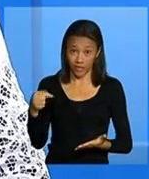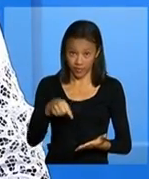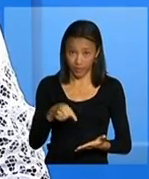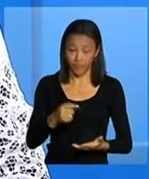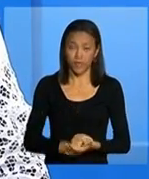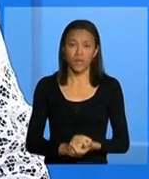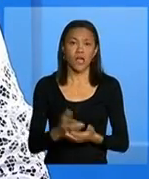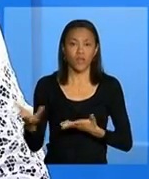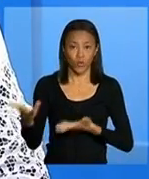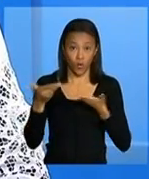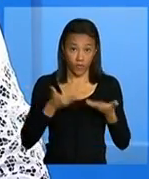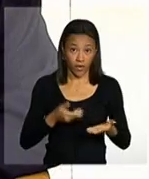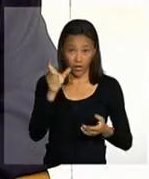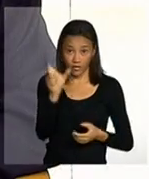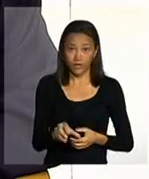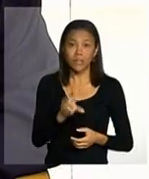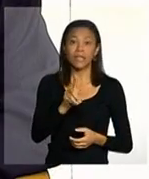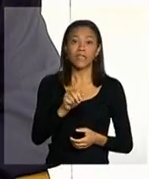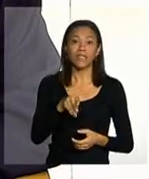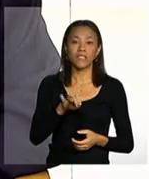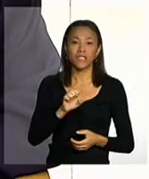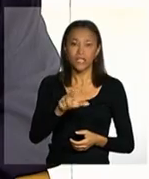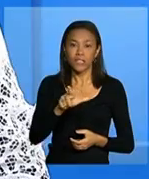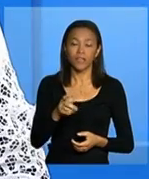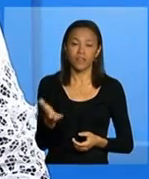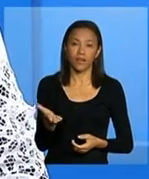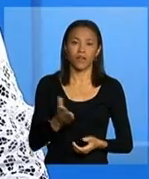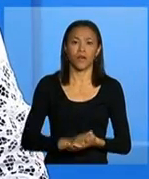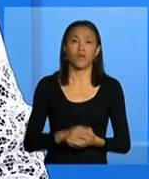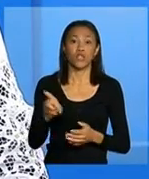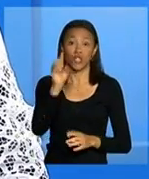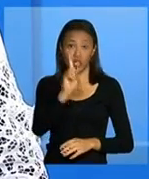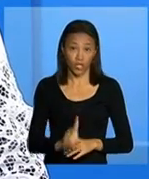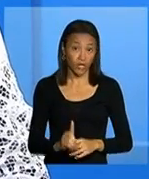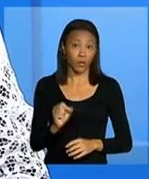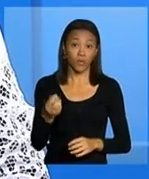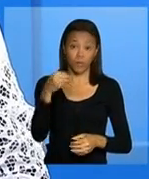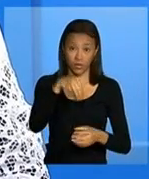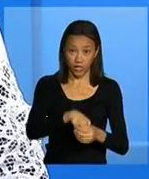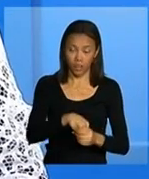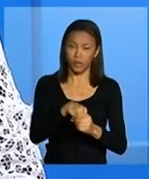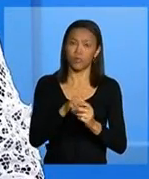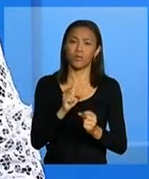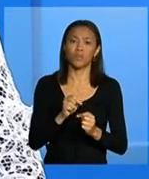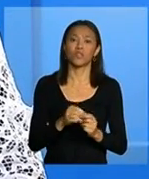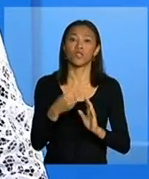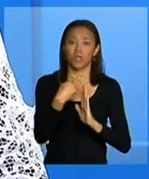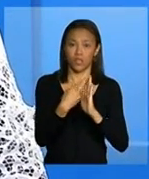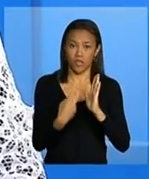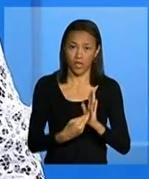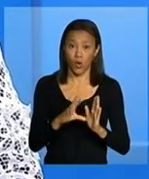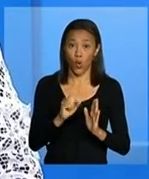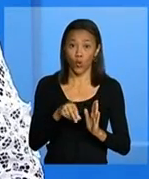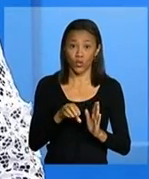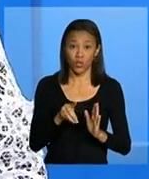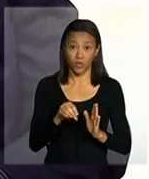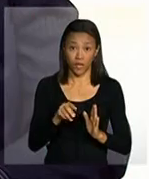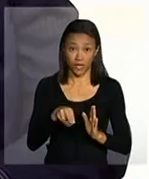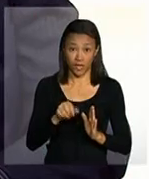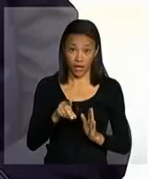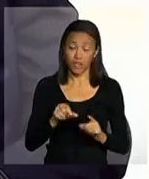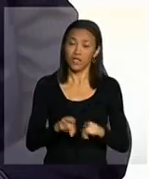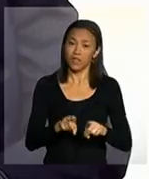Os convidados são Daniel de Aquino Chimenez, diretor do Departamento de Condicionalidade, e Marcos